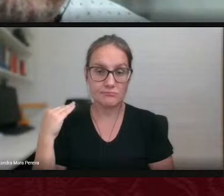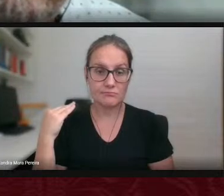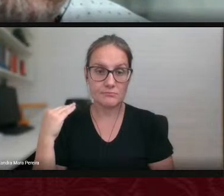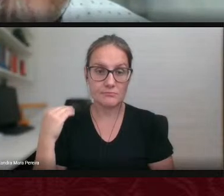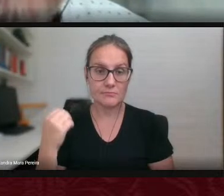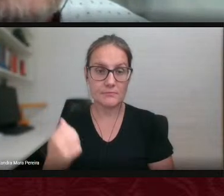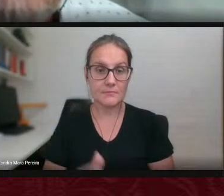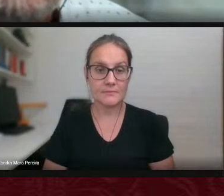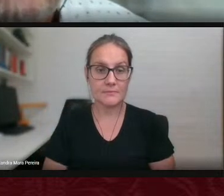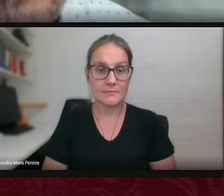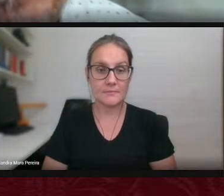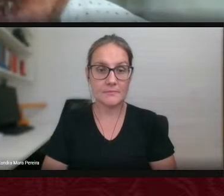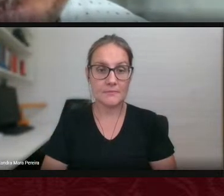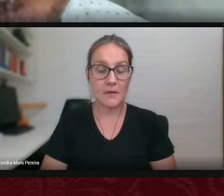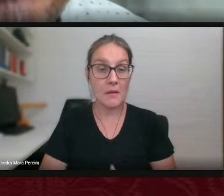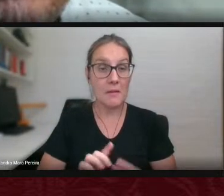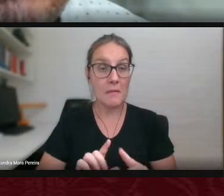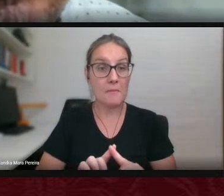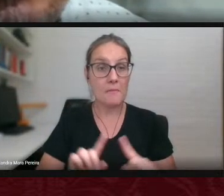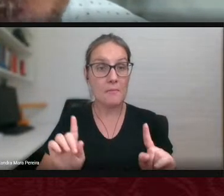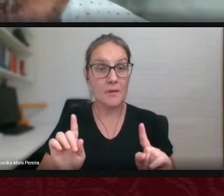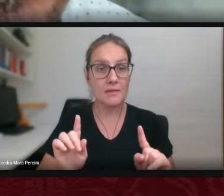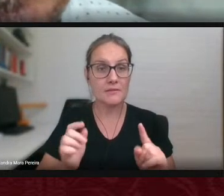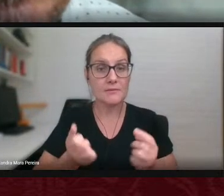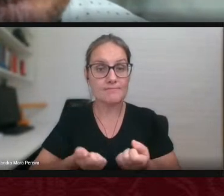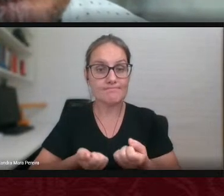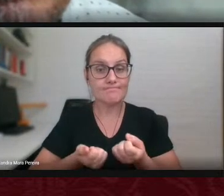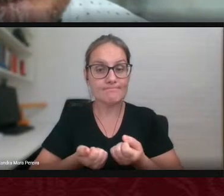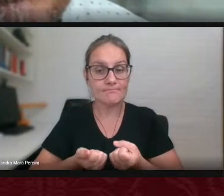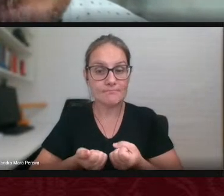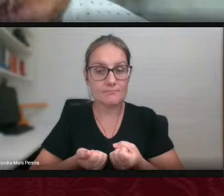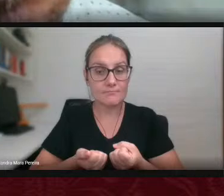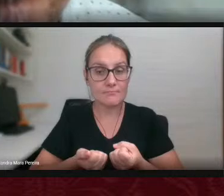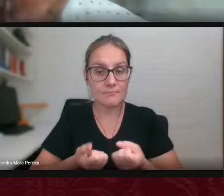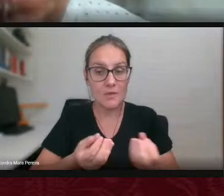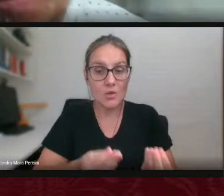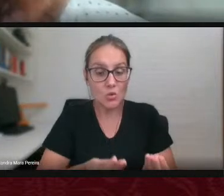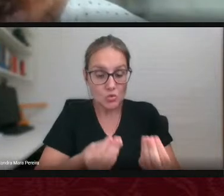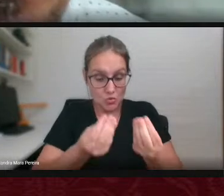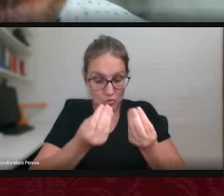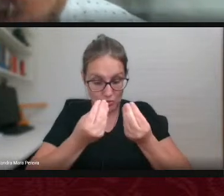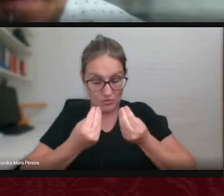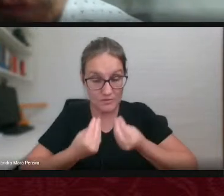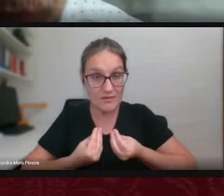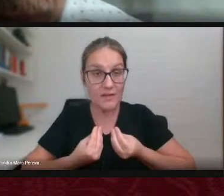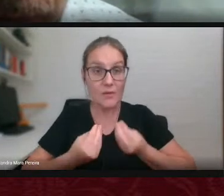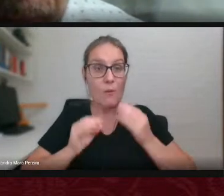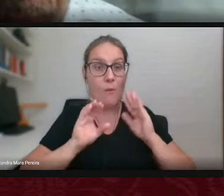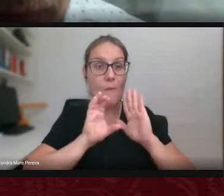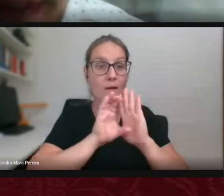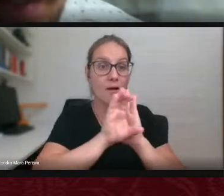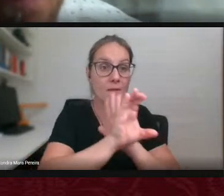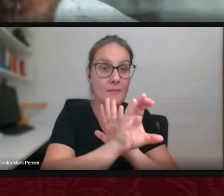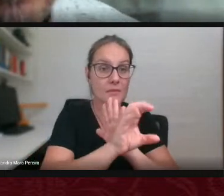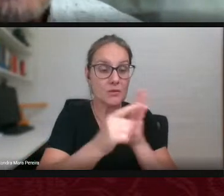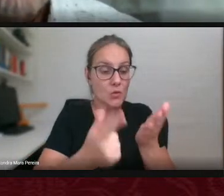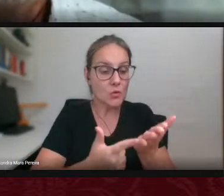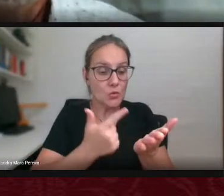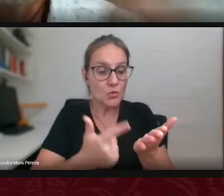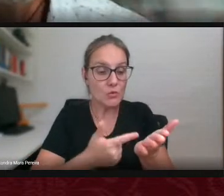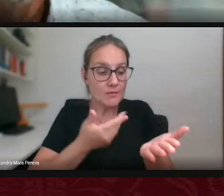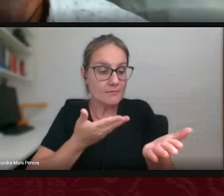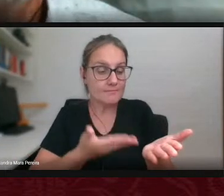mas ela nos deixa nos deixa também um capítulo nesse livro que é